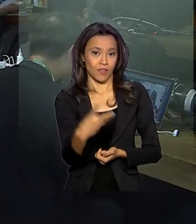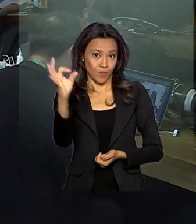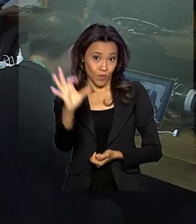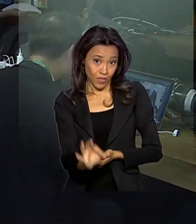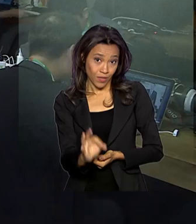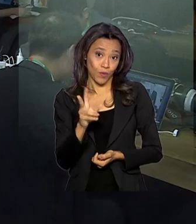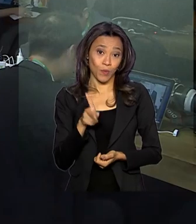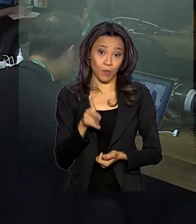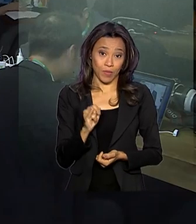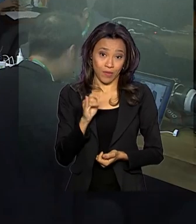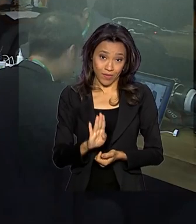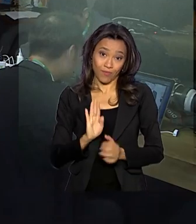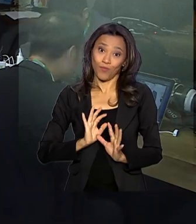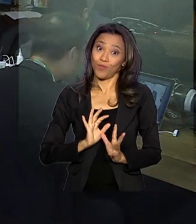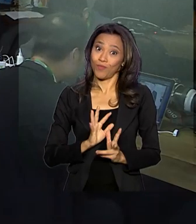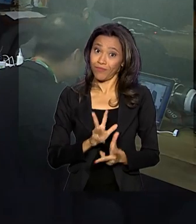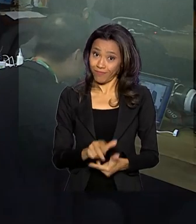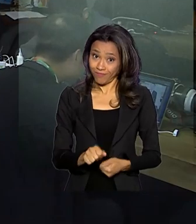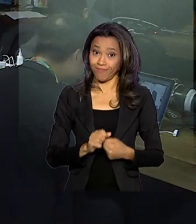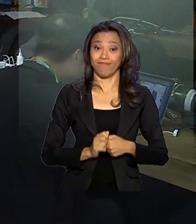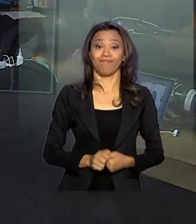PIB do planeta. Renata.